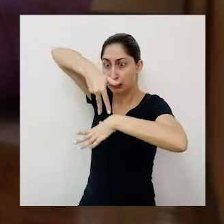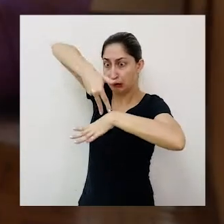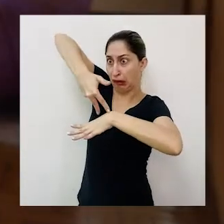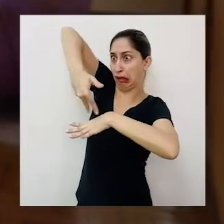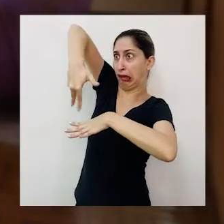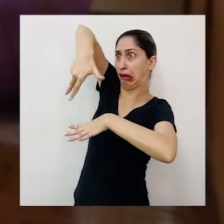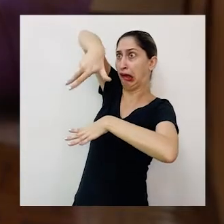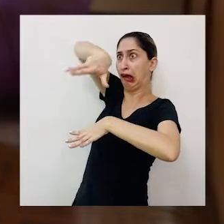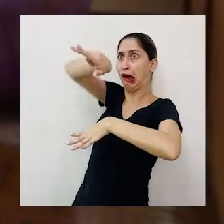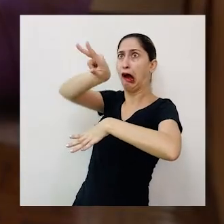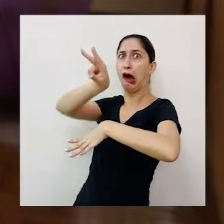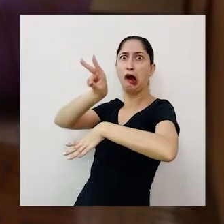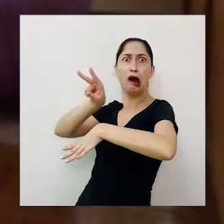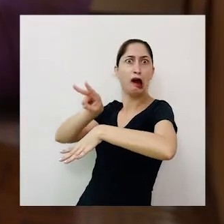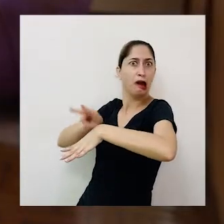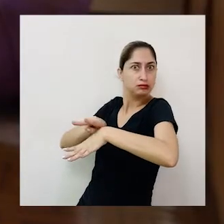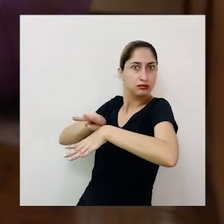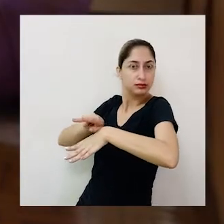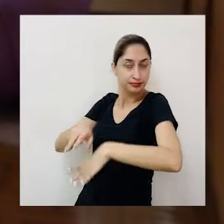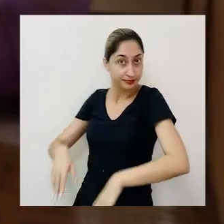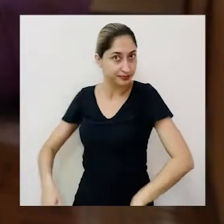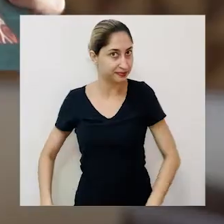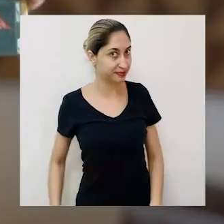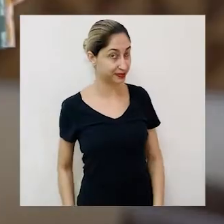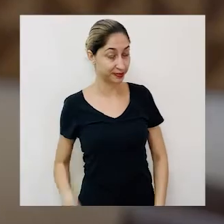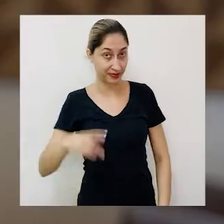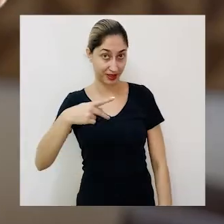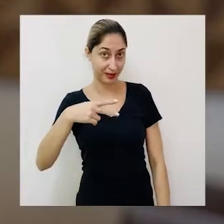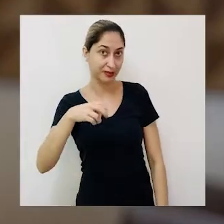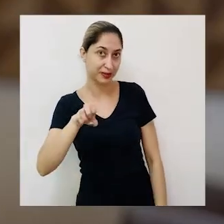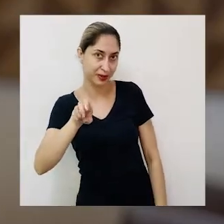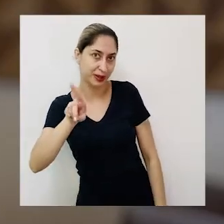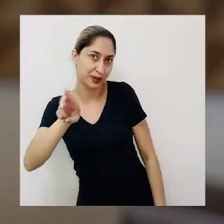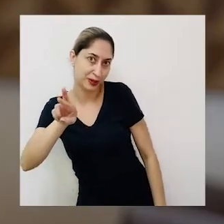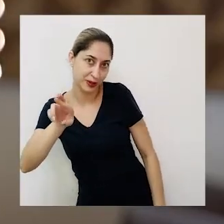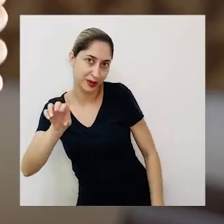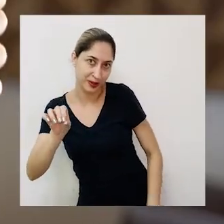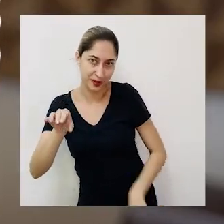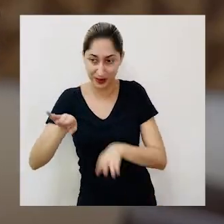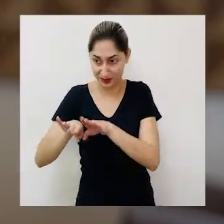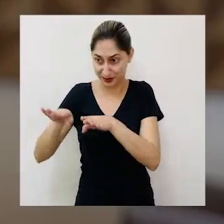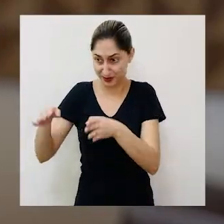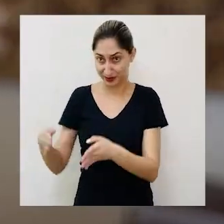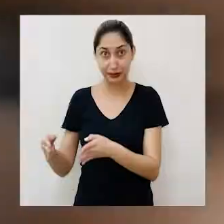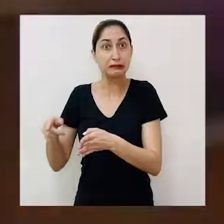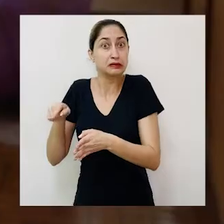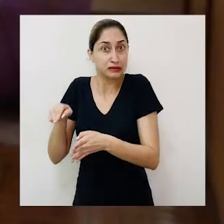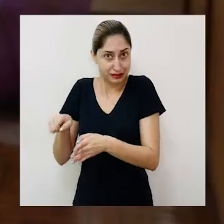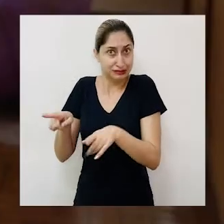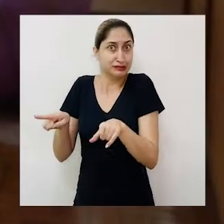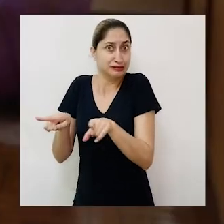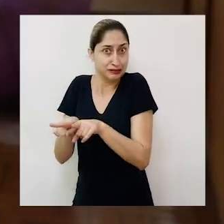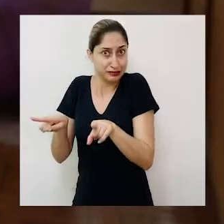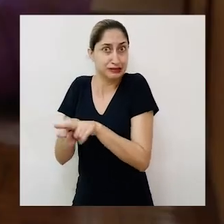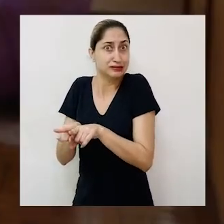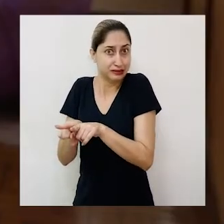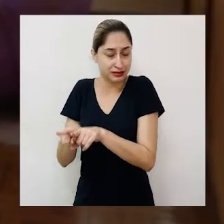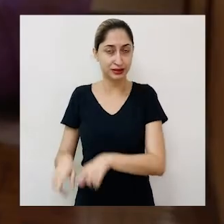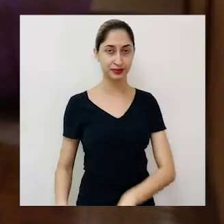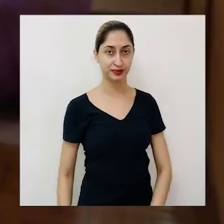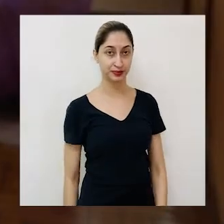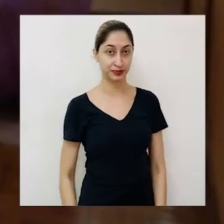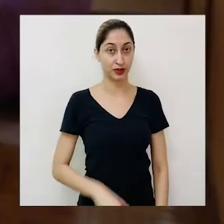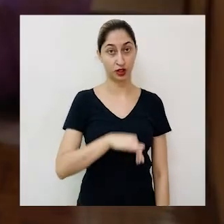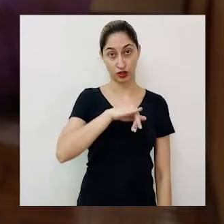fazendo escorregar quem estiver em cima dele. Pedro mesmo é de centro, que o diga! Josefina Abajur